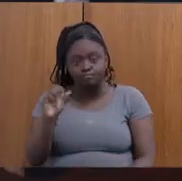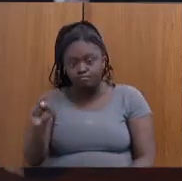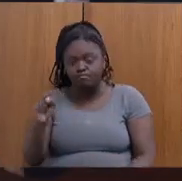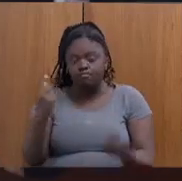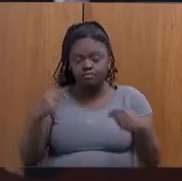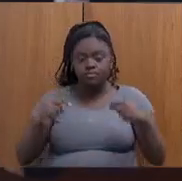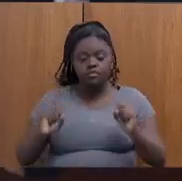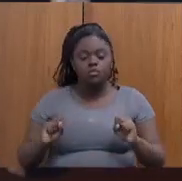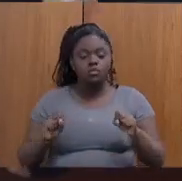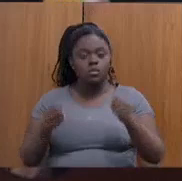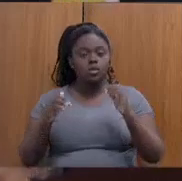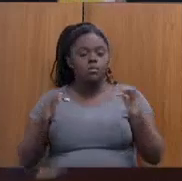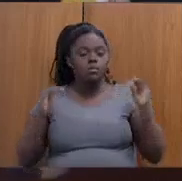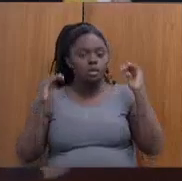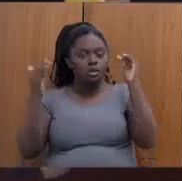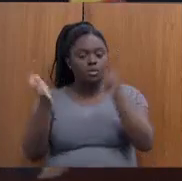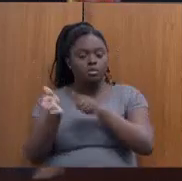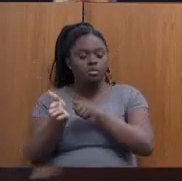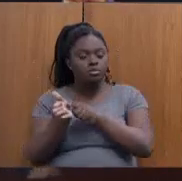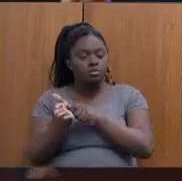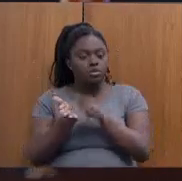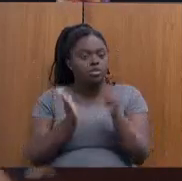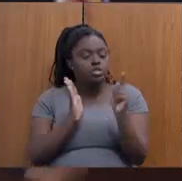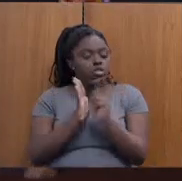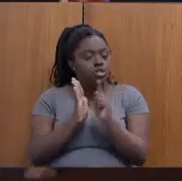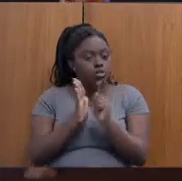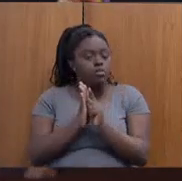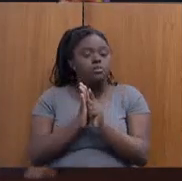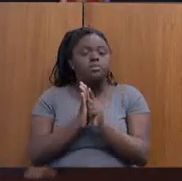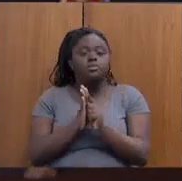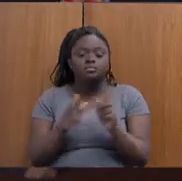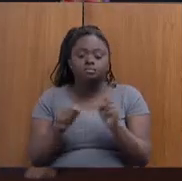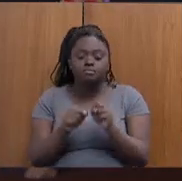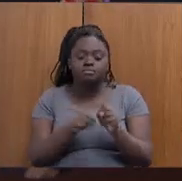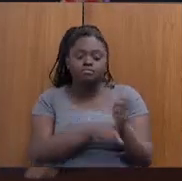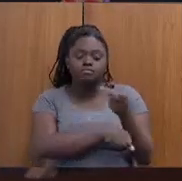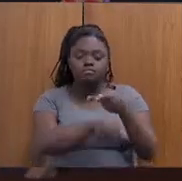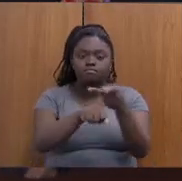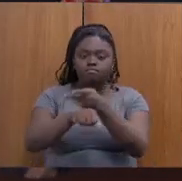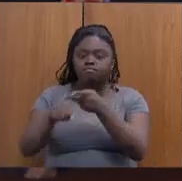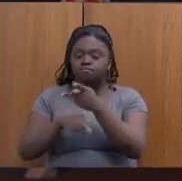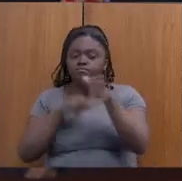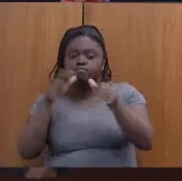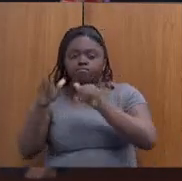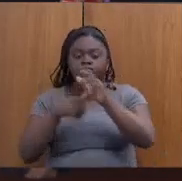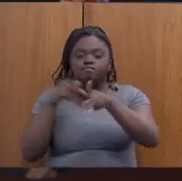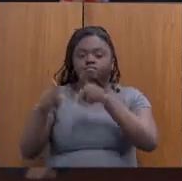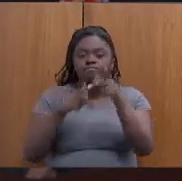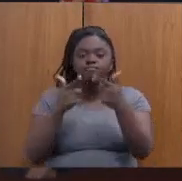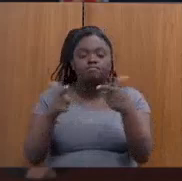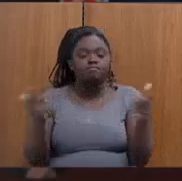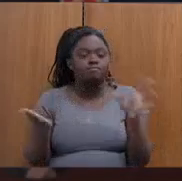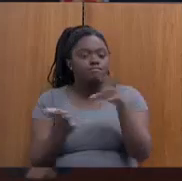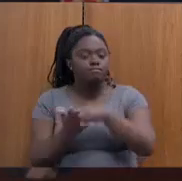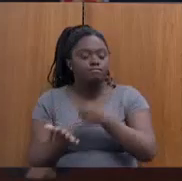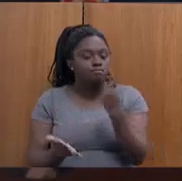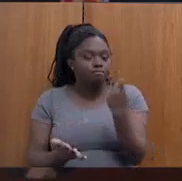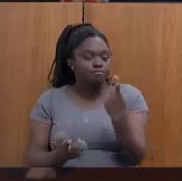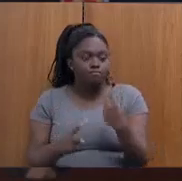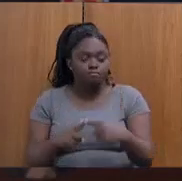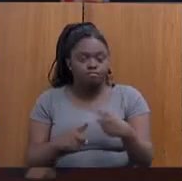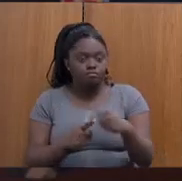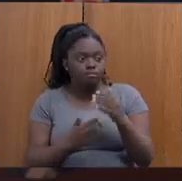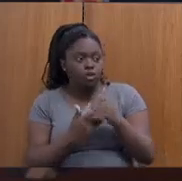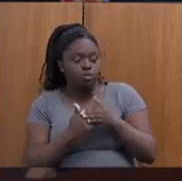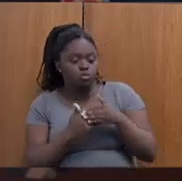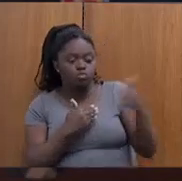gestores municipais para fazer busca ativa e para trazer esse povo que não tem nenhum cadastro único, porque é a exclusão da exclusão e